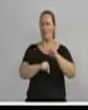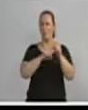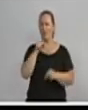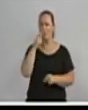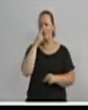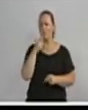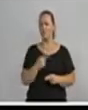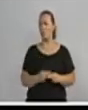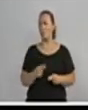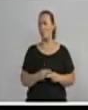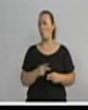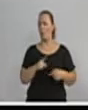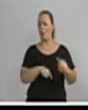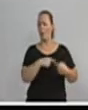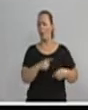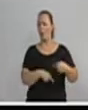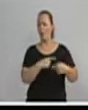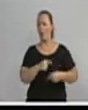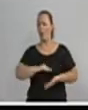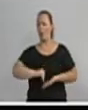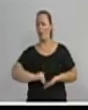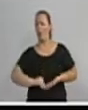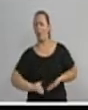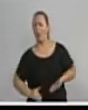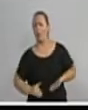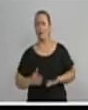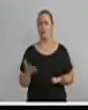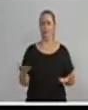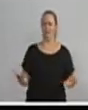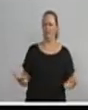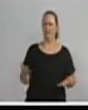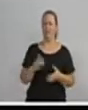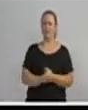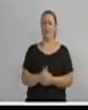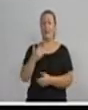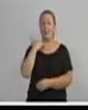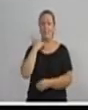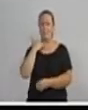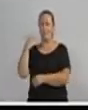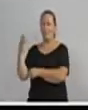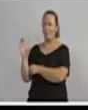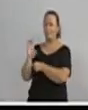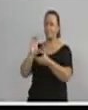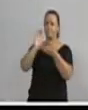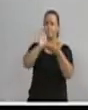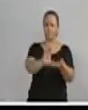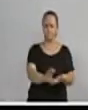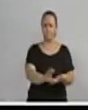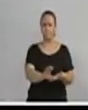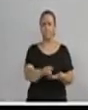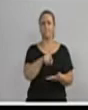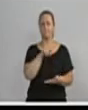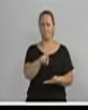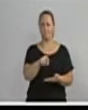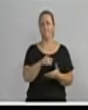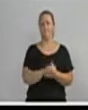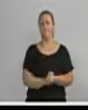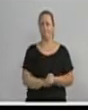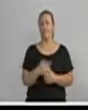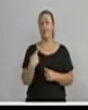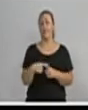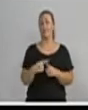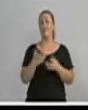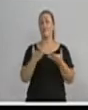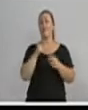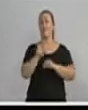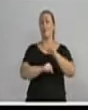É deixar de repassar dinheiro para os bancos que financiam os programas para maquiar as suas contas e poder dizer que